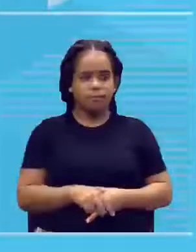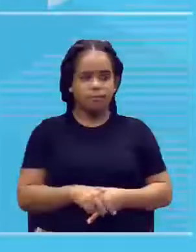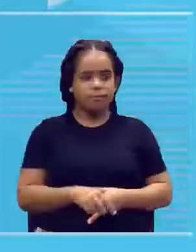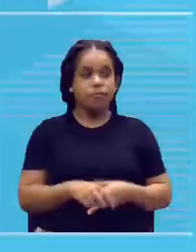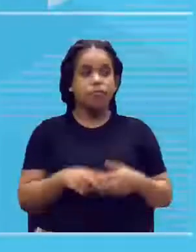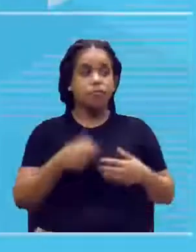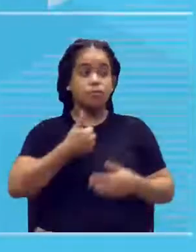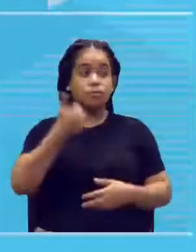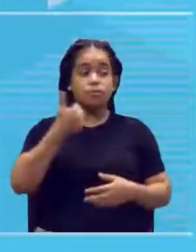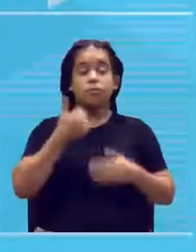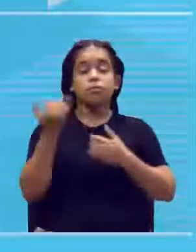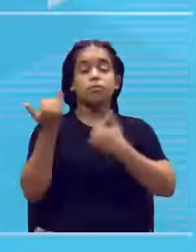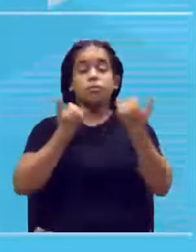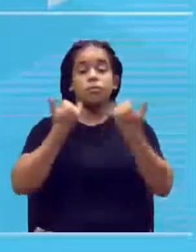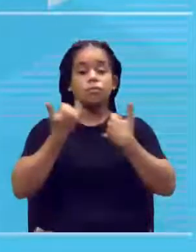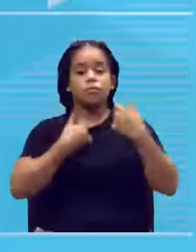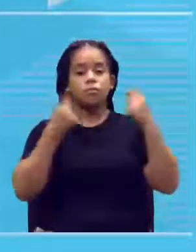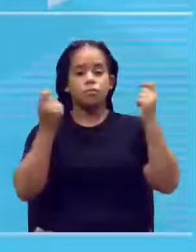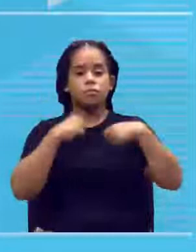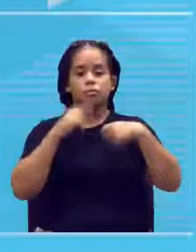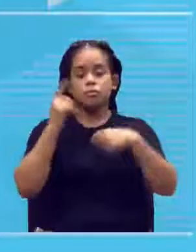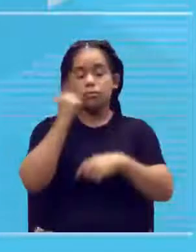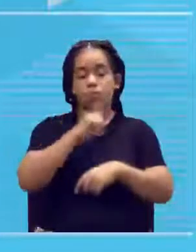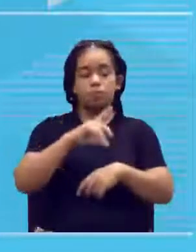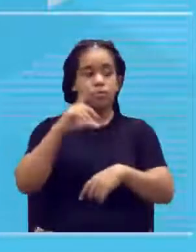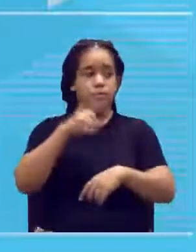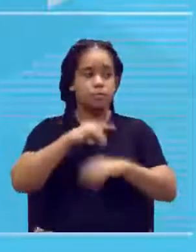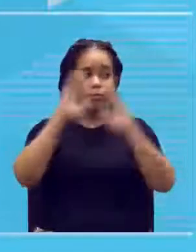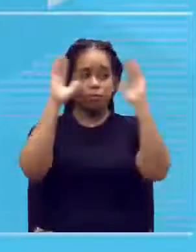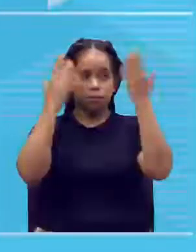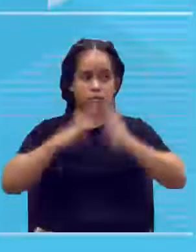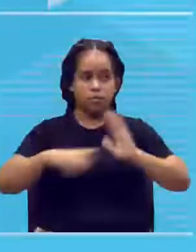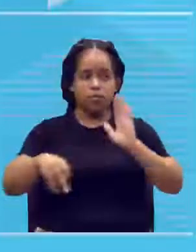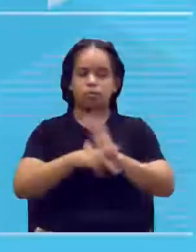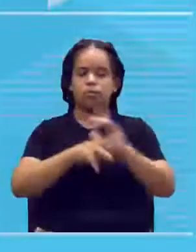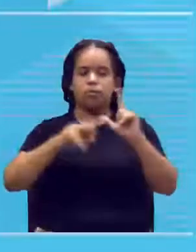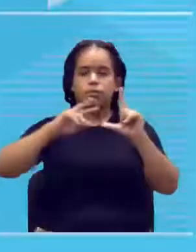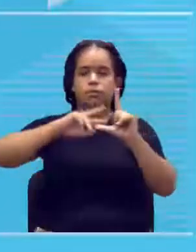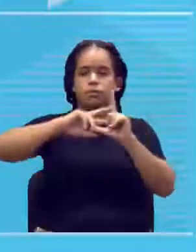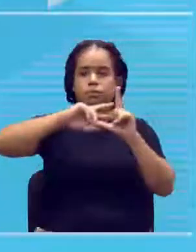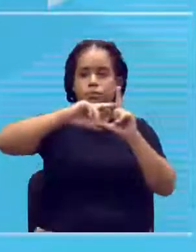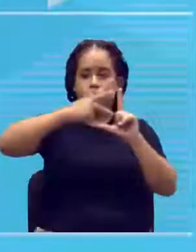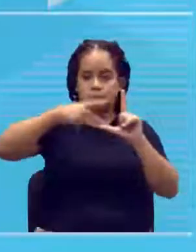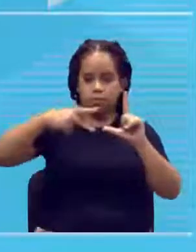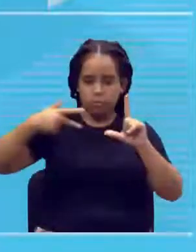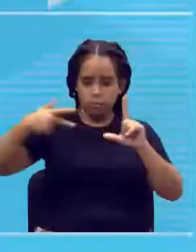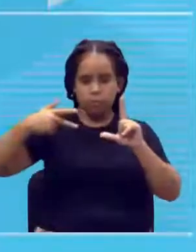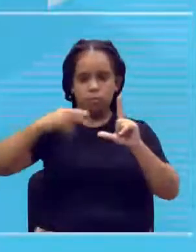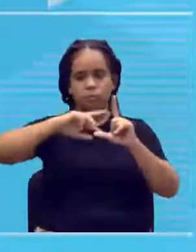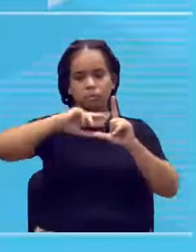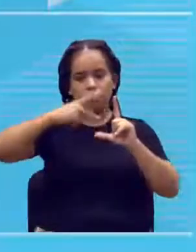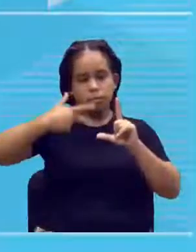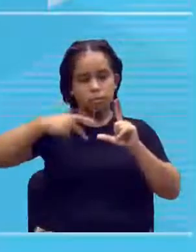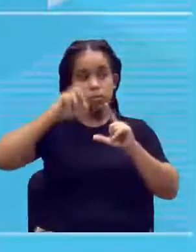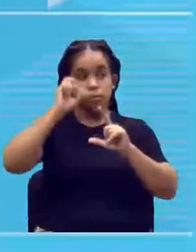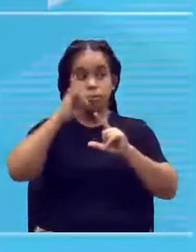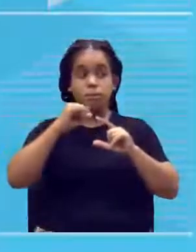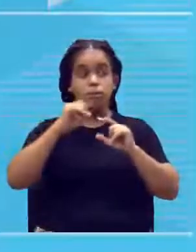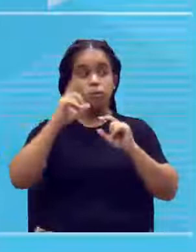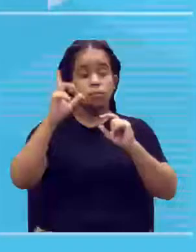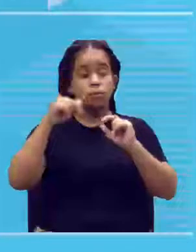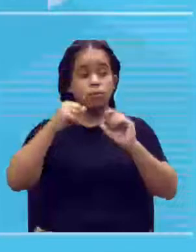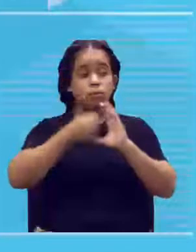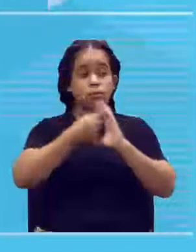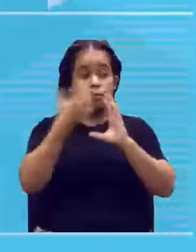A primeira informação que se procura obter é uma análise do heredograma. Se essa característica ou esse